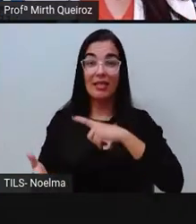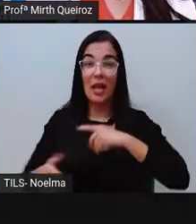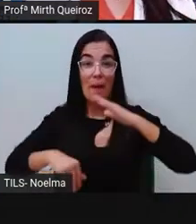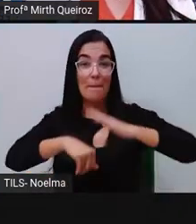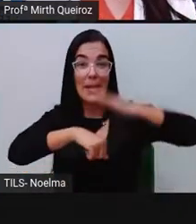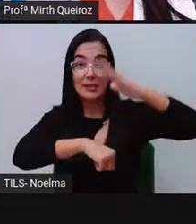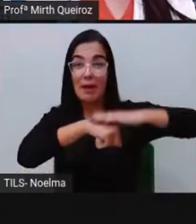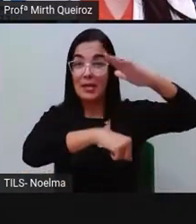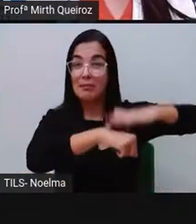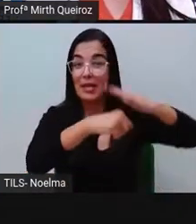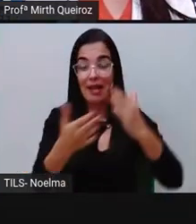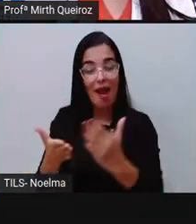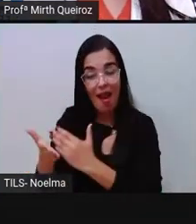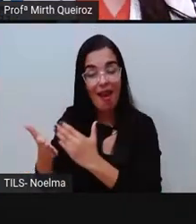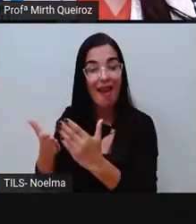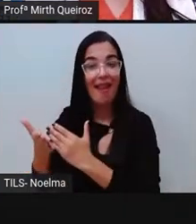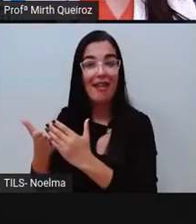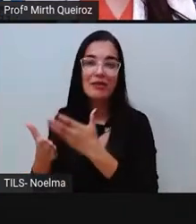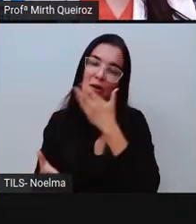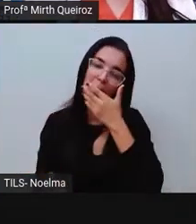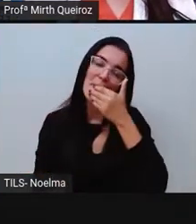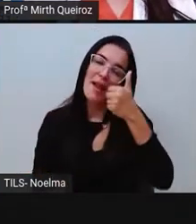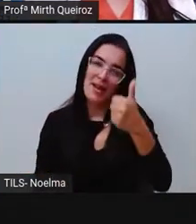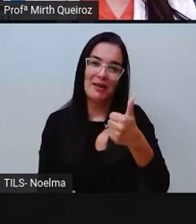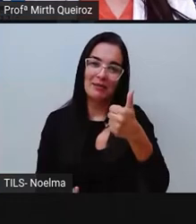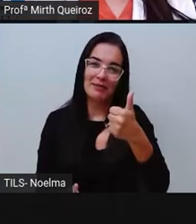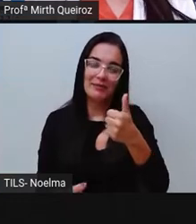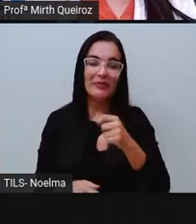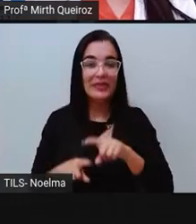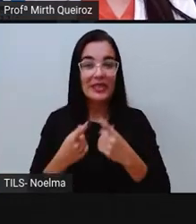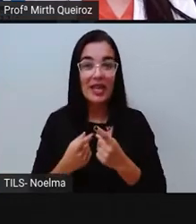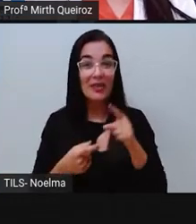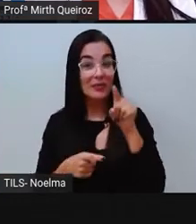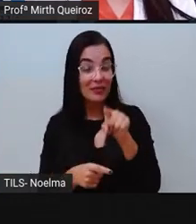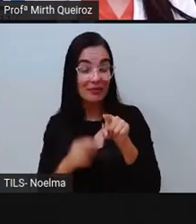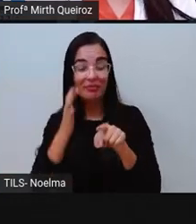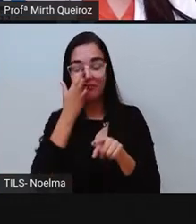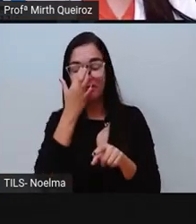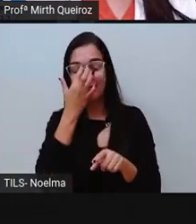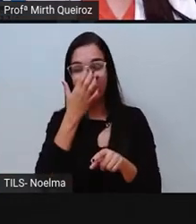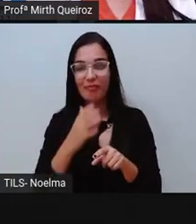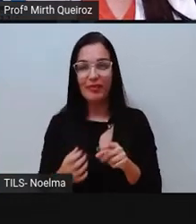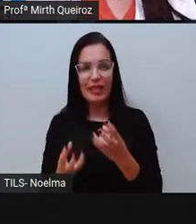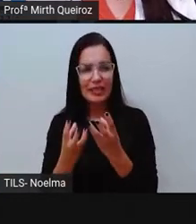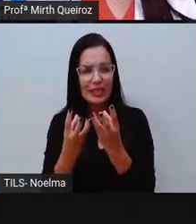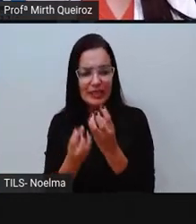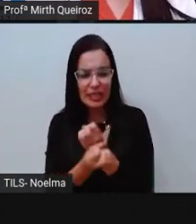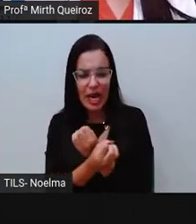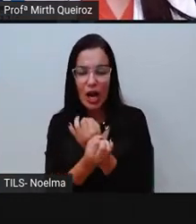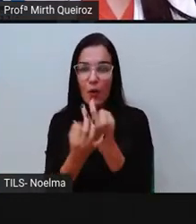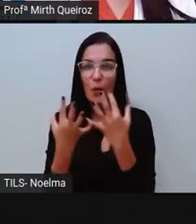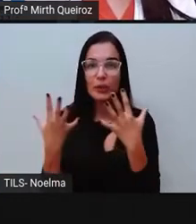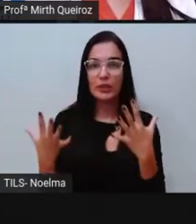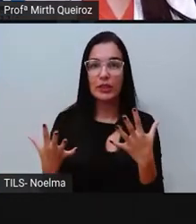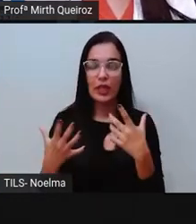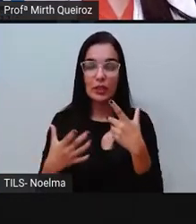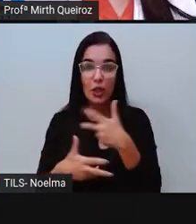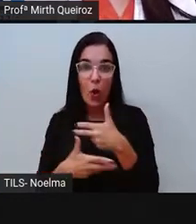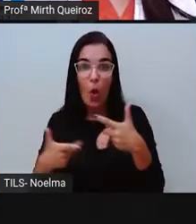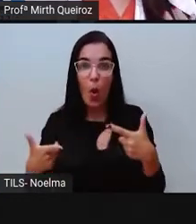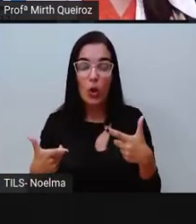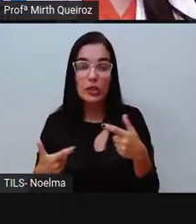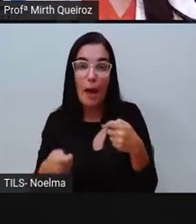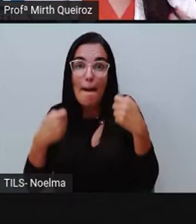tiver pra gente realizar essa atividade, melhor. Então, olha só a quantidade de coisas que é